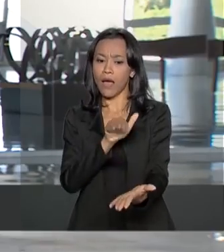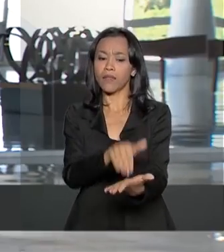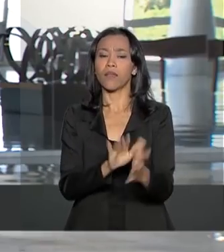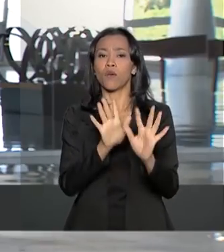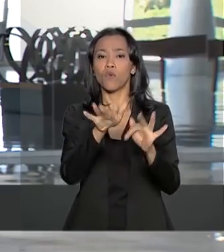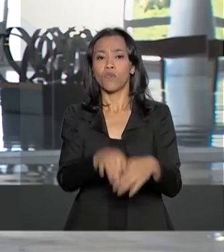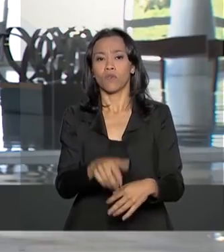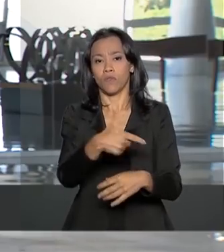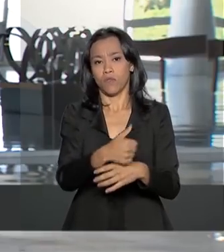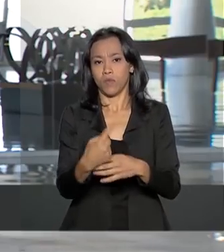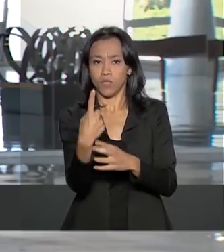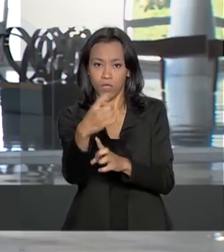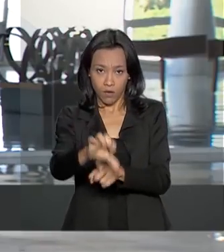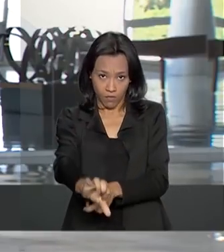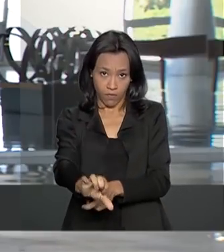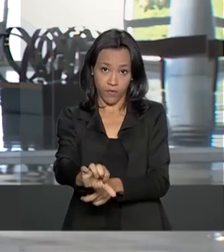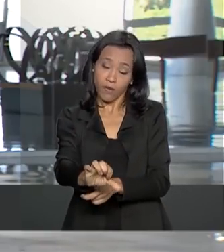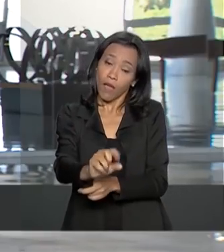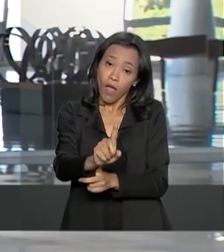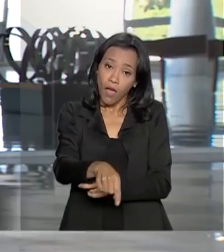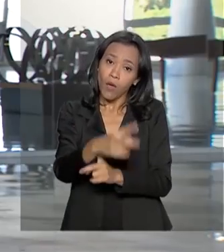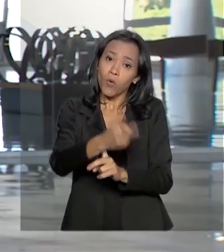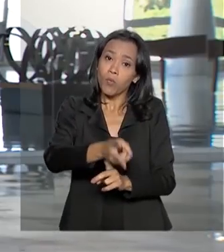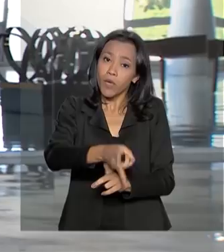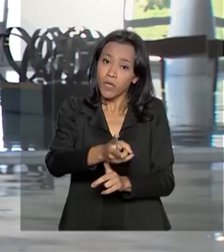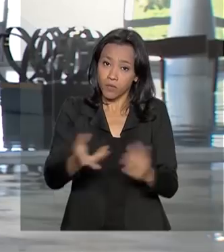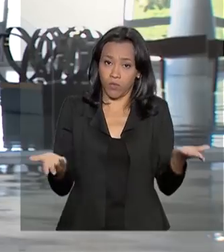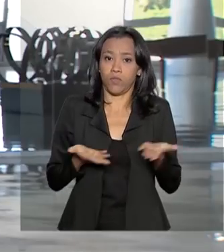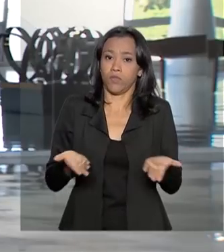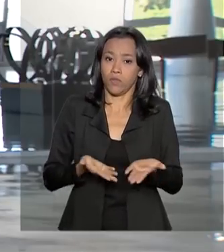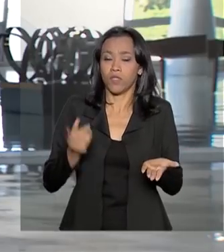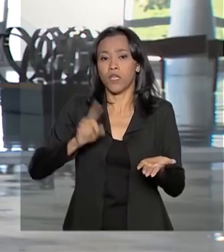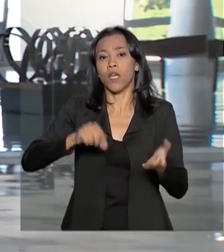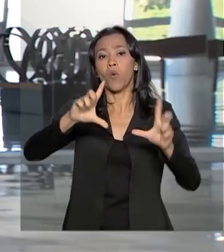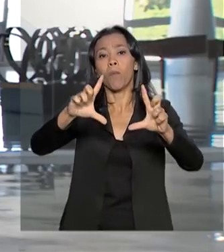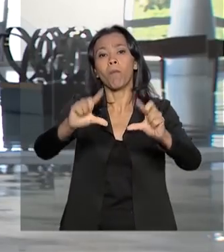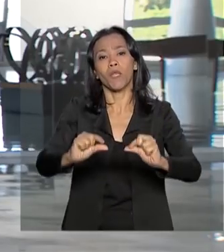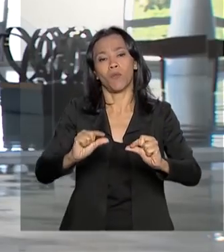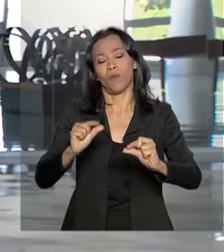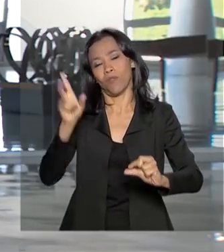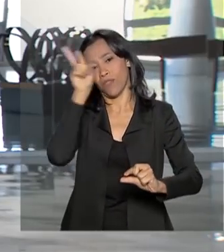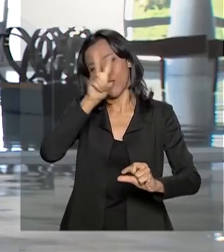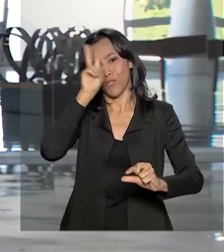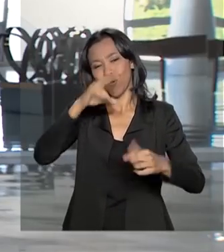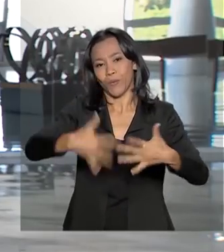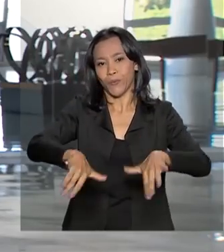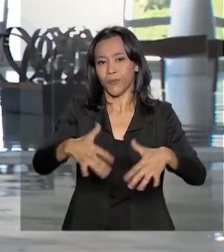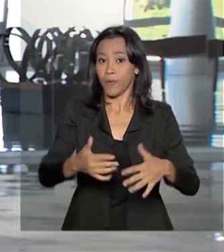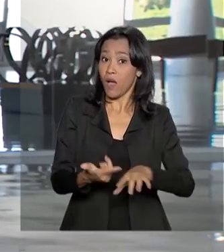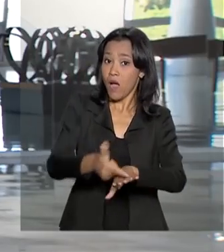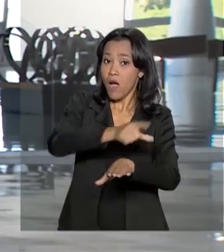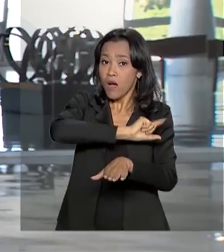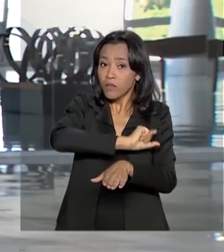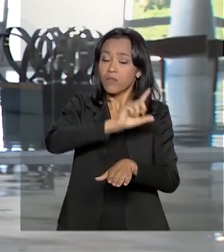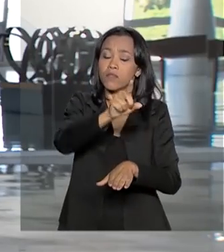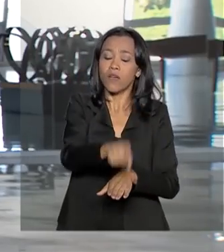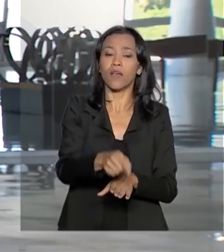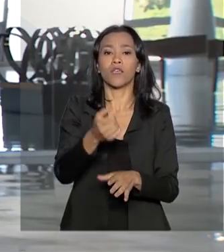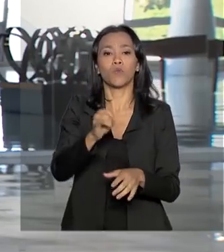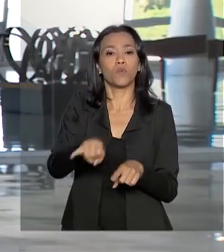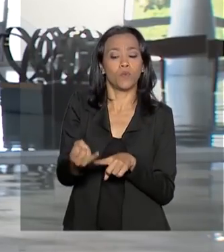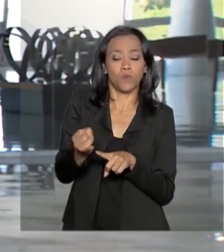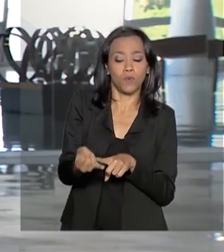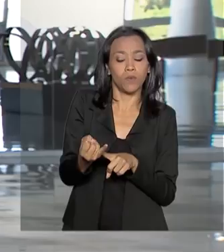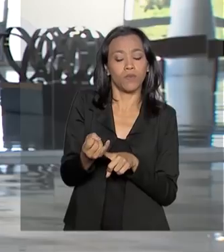fim de 2019. É o mesmo patamar atual que é o menor da história. Antes, a expectativa era de que os